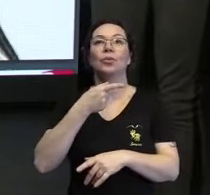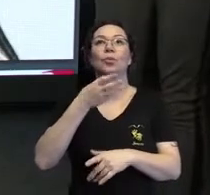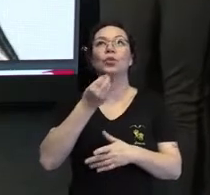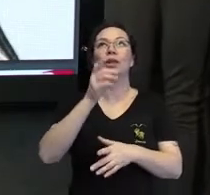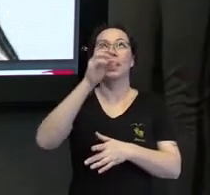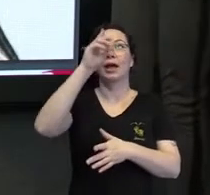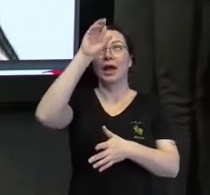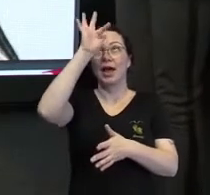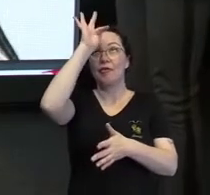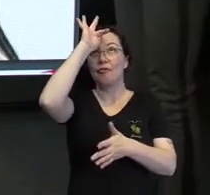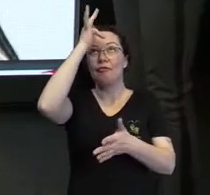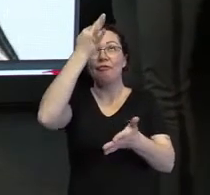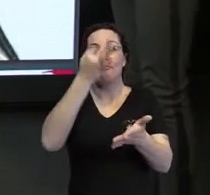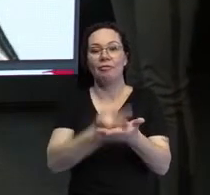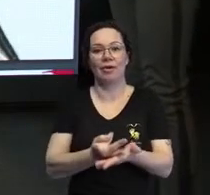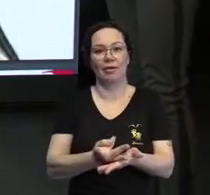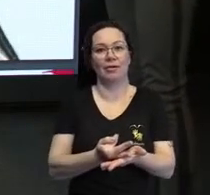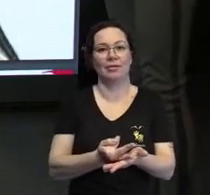apresentação.